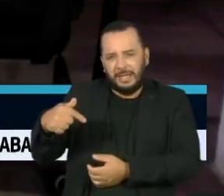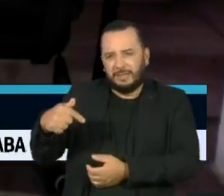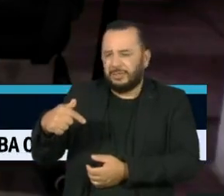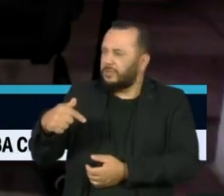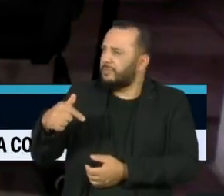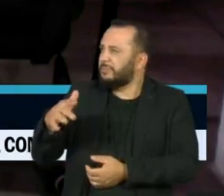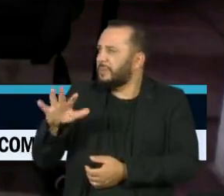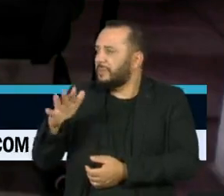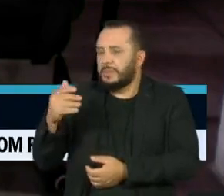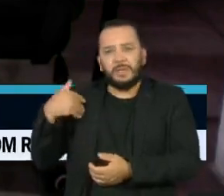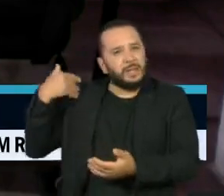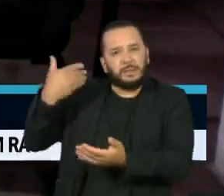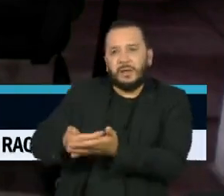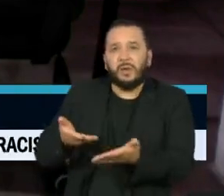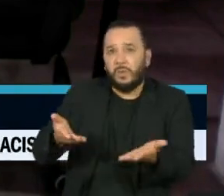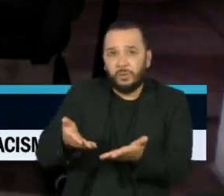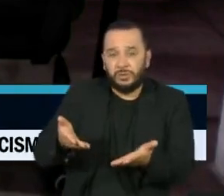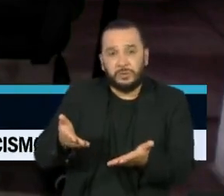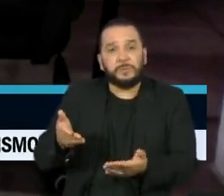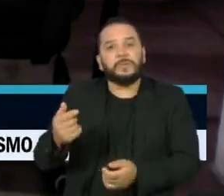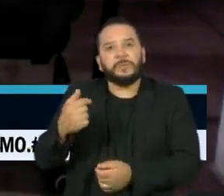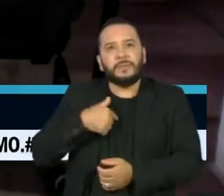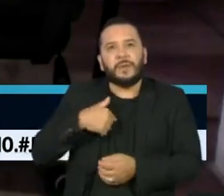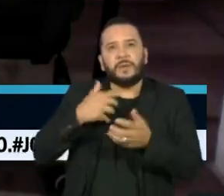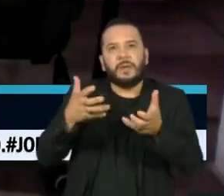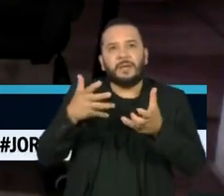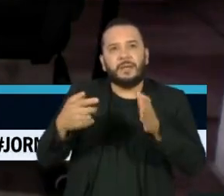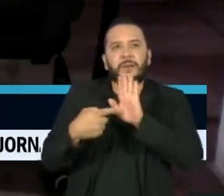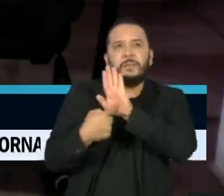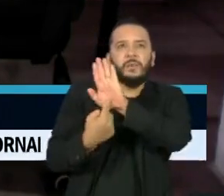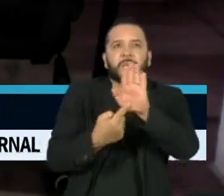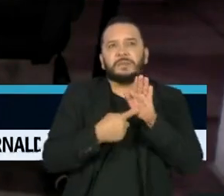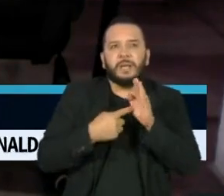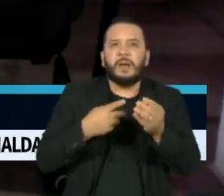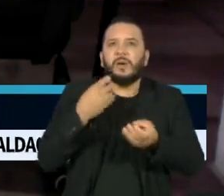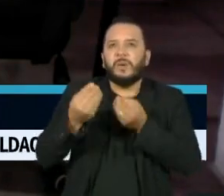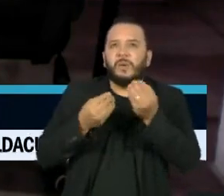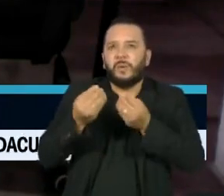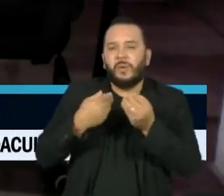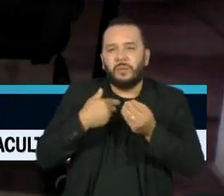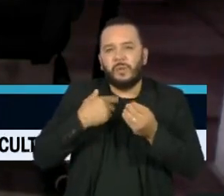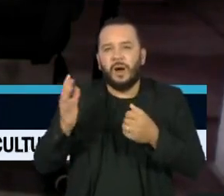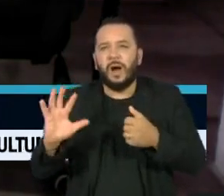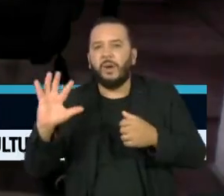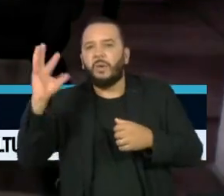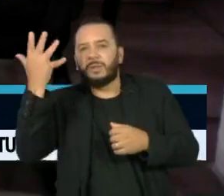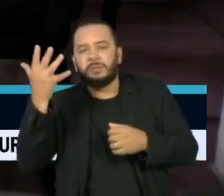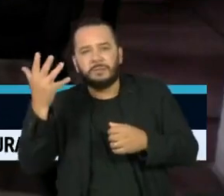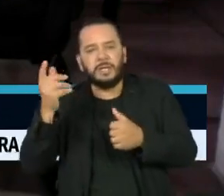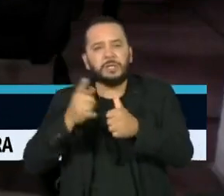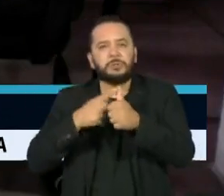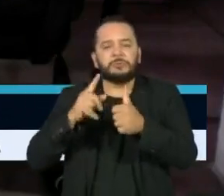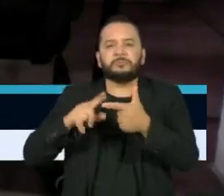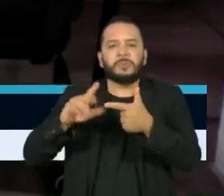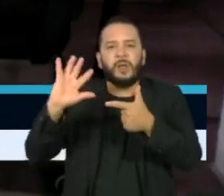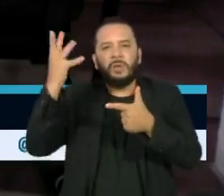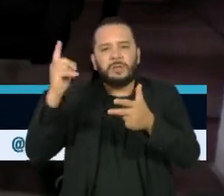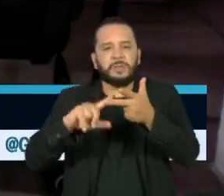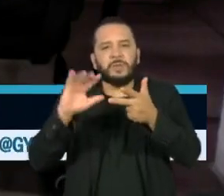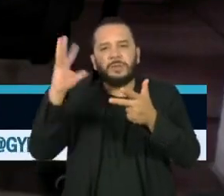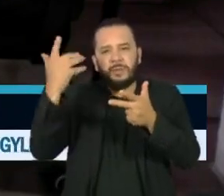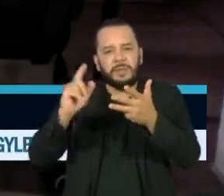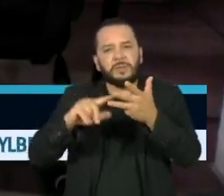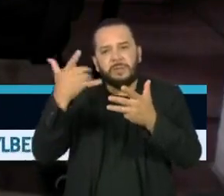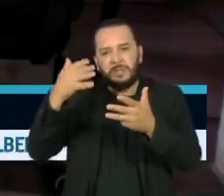Porque a minha ideia era criar esse túnel, sabe? Um túnel de fatos e de emoções, onde você entra ali